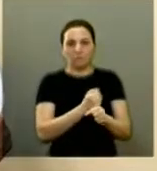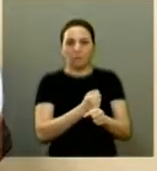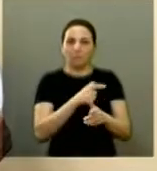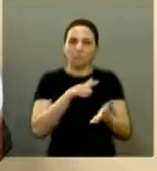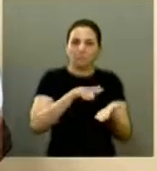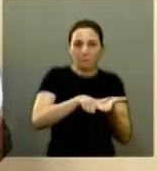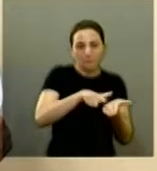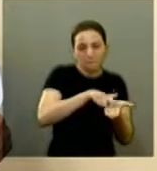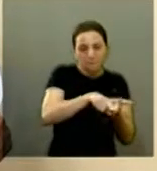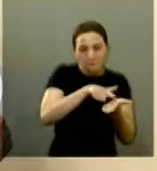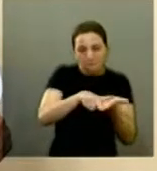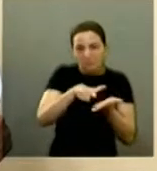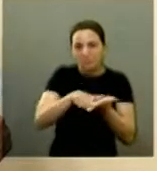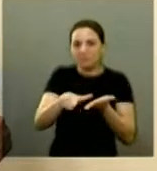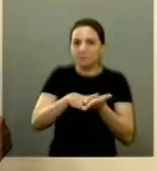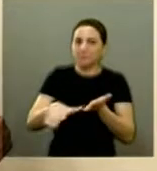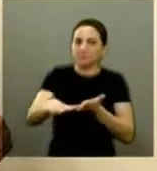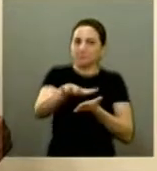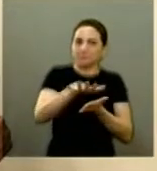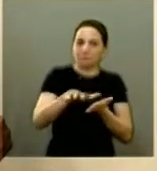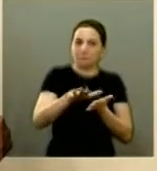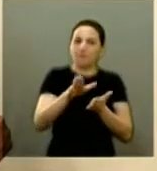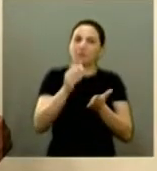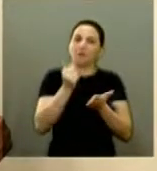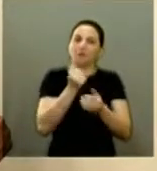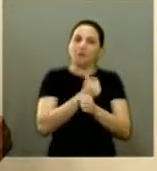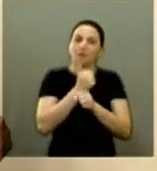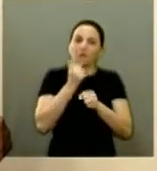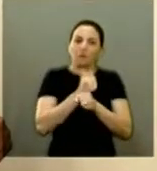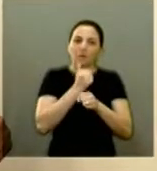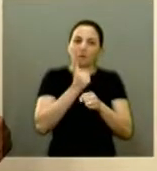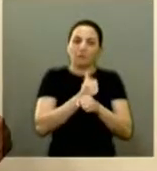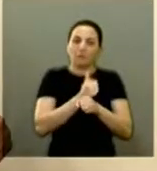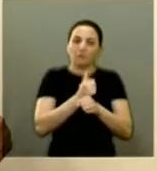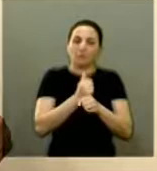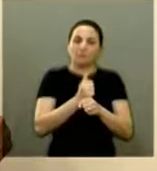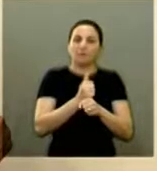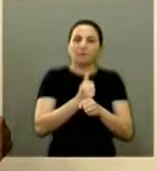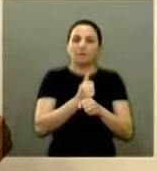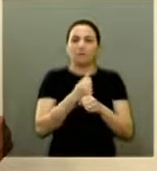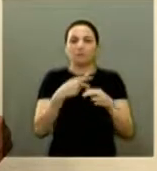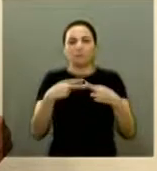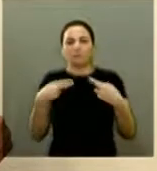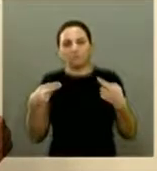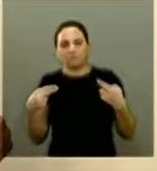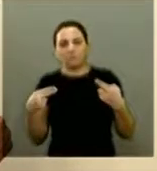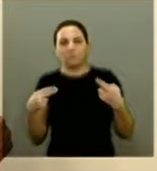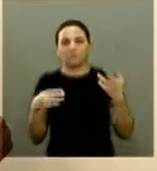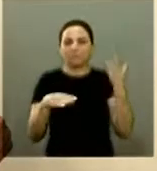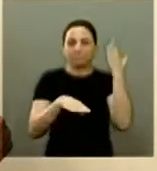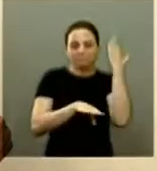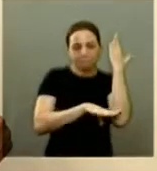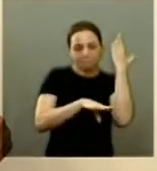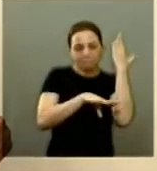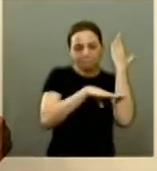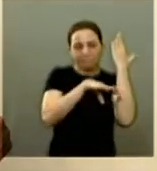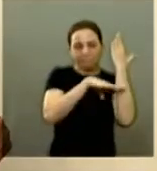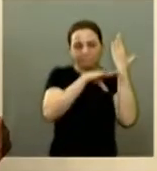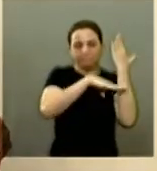limpeza do local para se construir ali talvez alguns andares